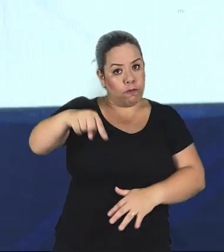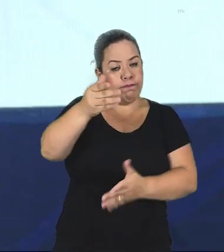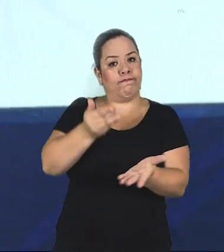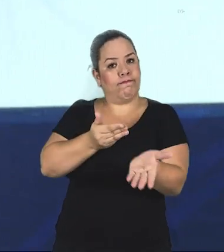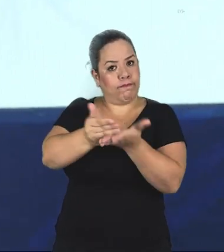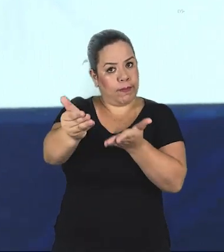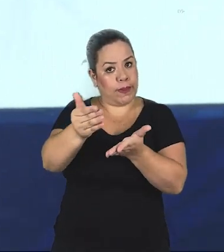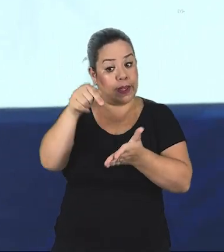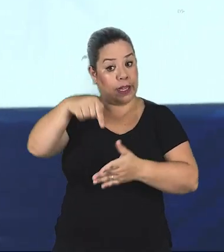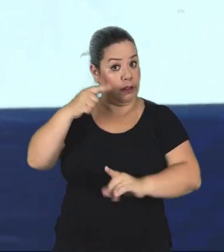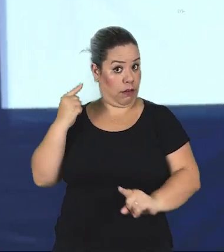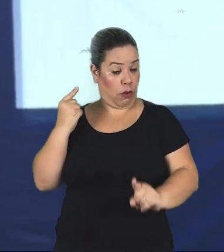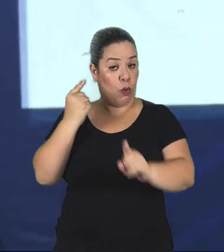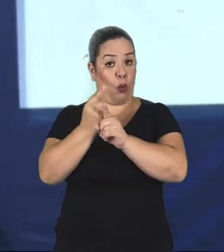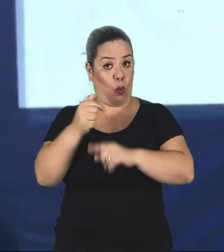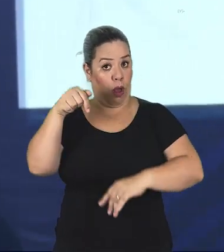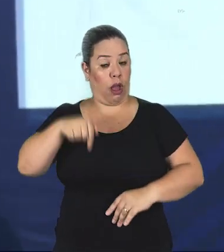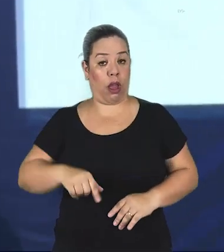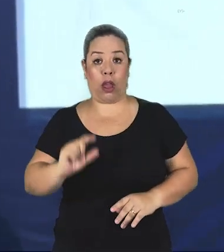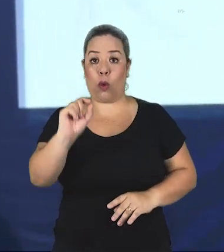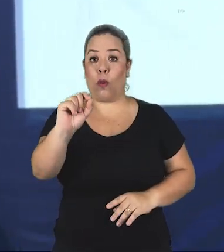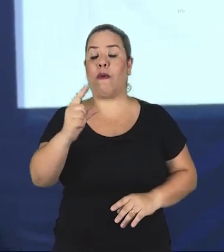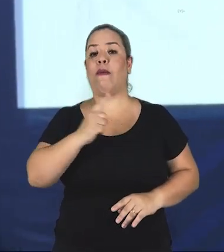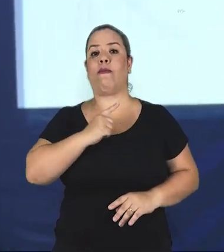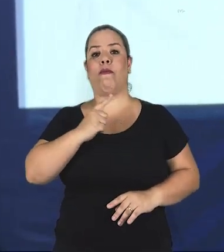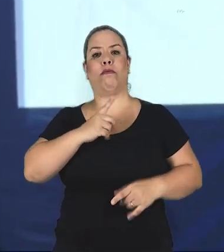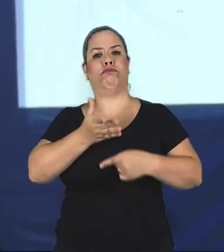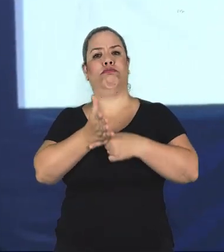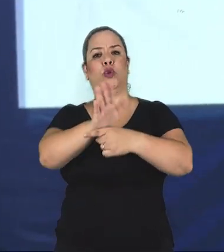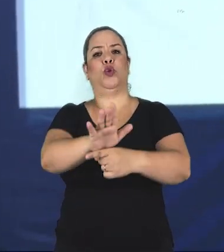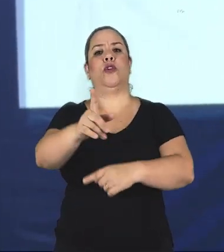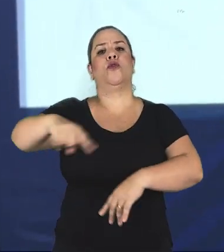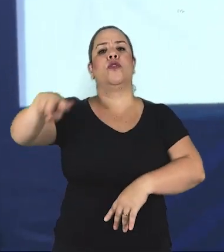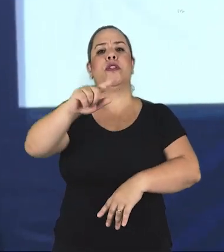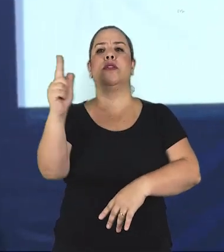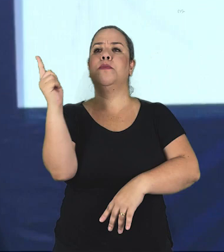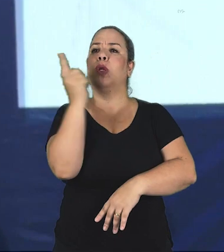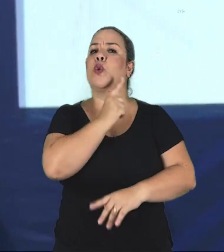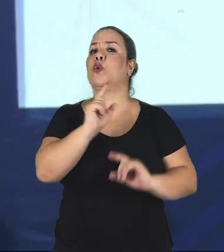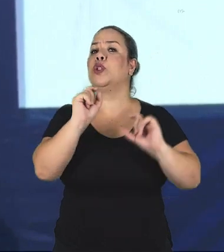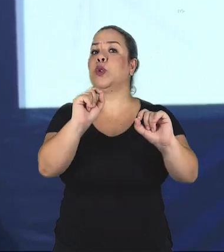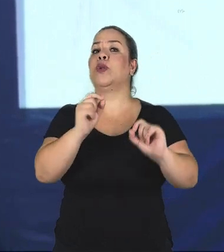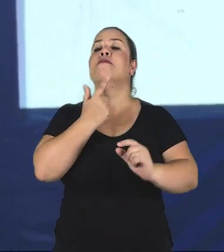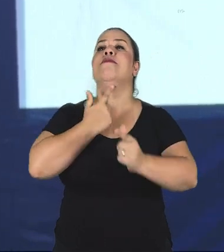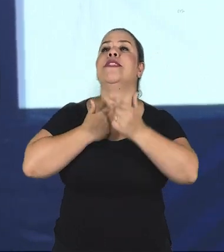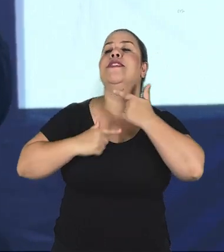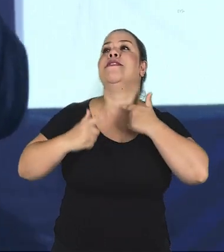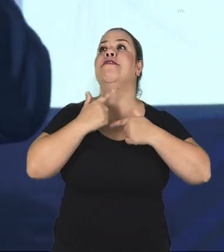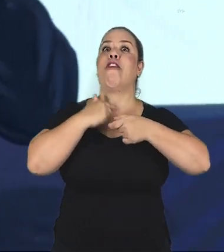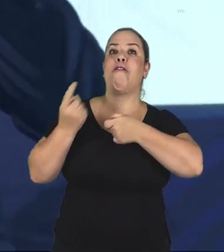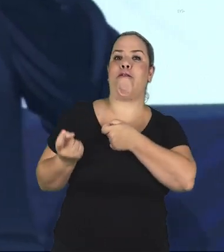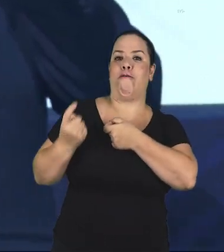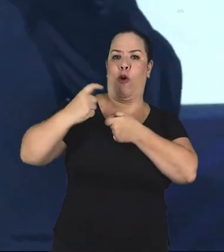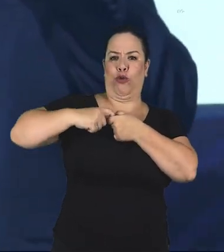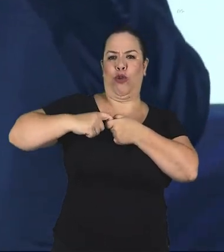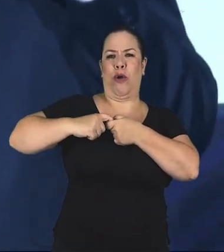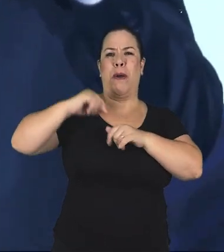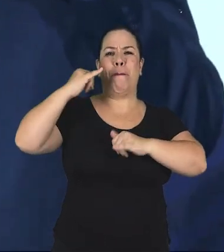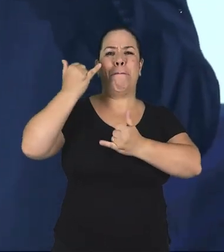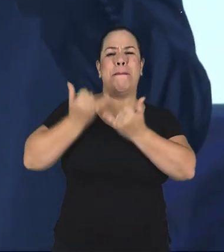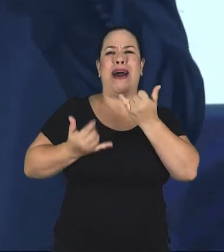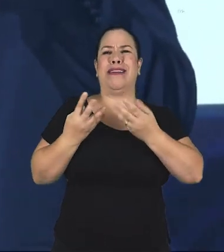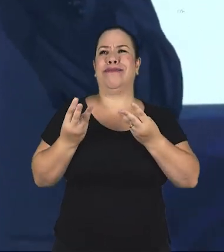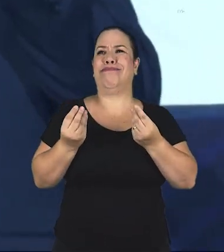Que este encontro aqui tenha servido para reacender aquela chama que estava adormecida, que estava